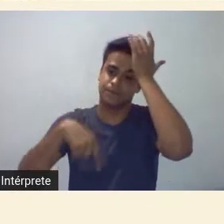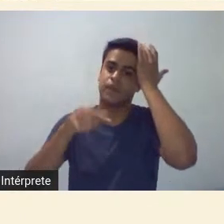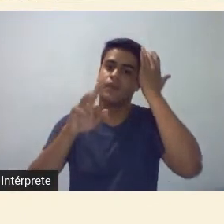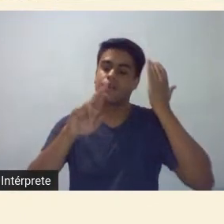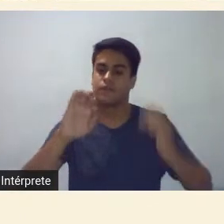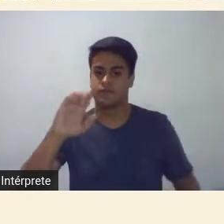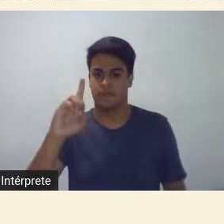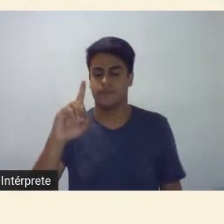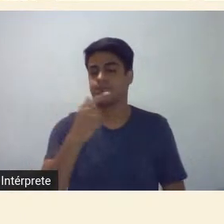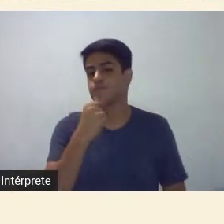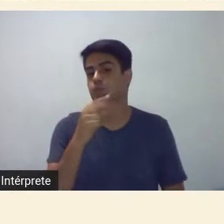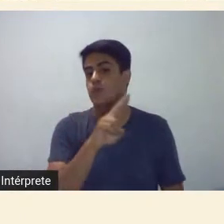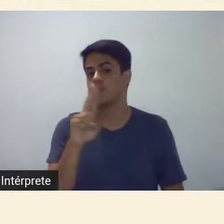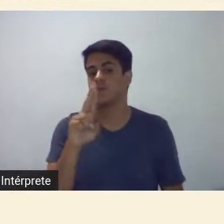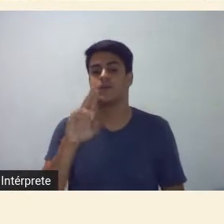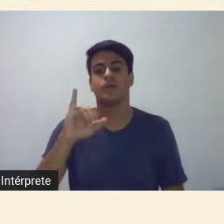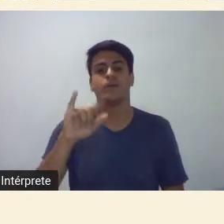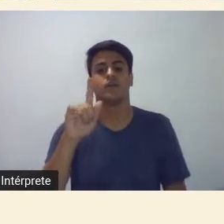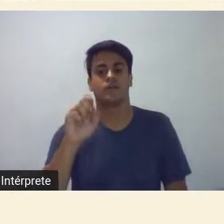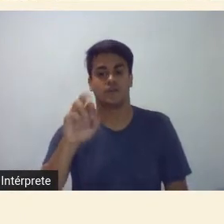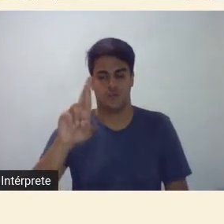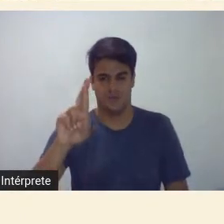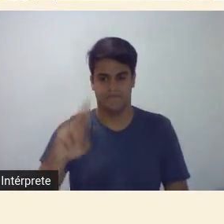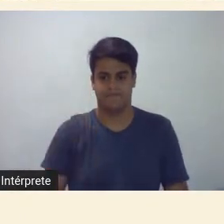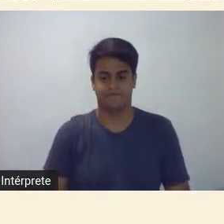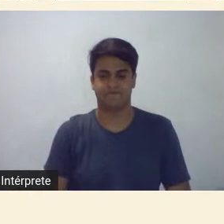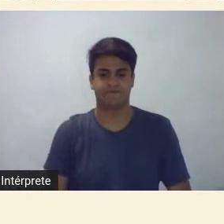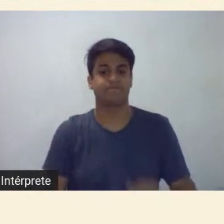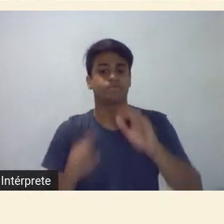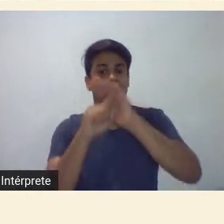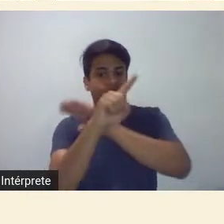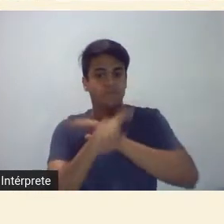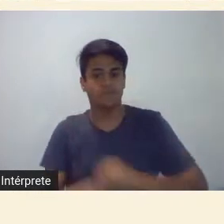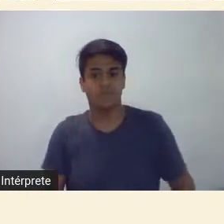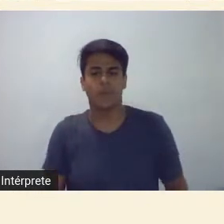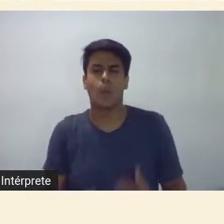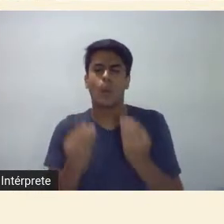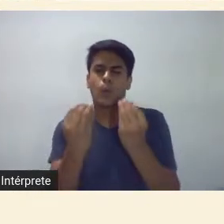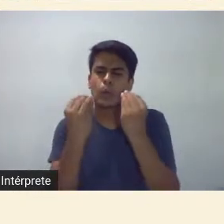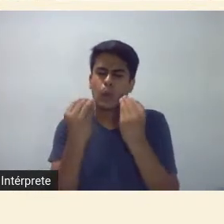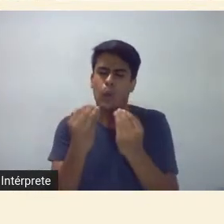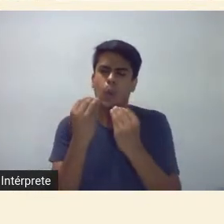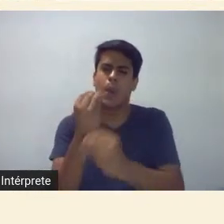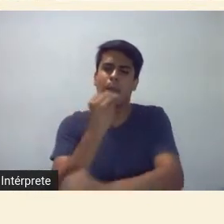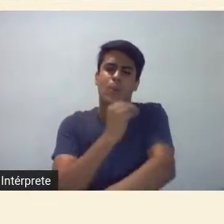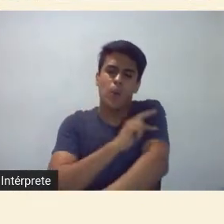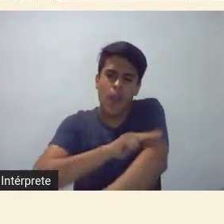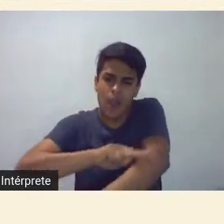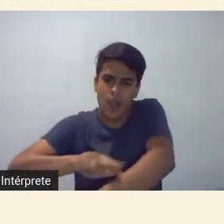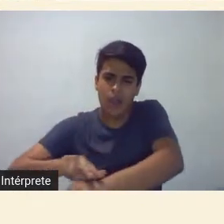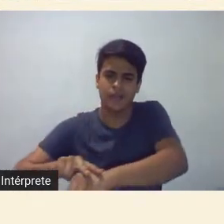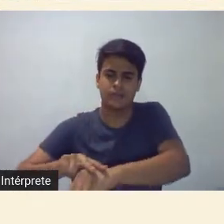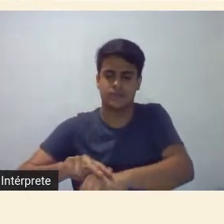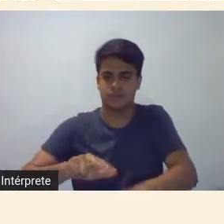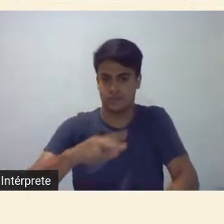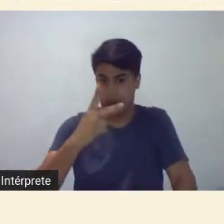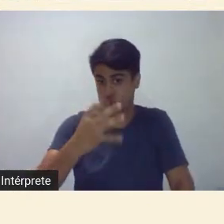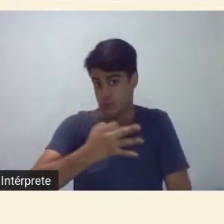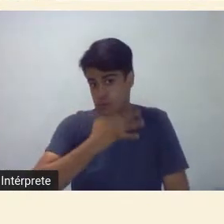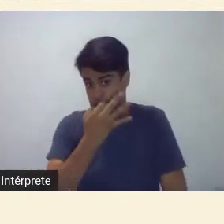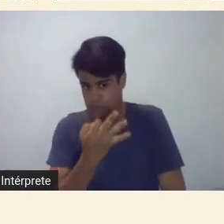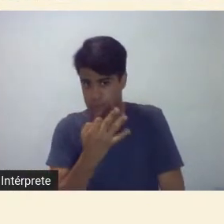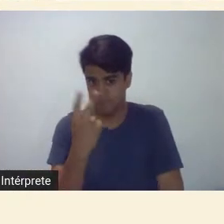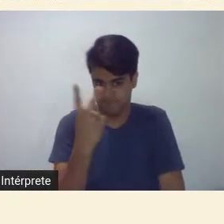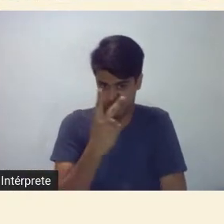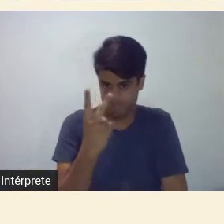Simões ele pergunta como as questões de raça na sua leitura professores Aracy Fred